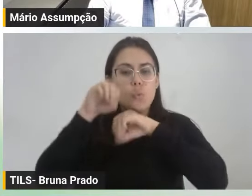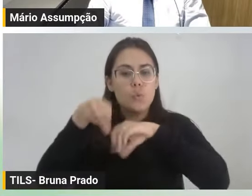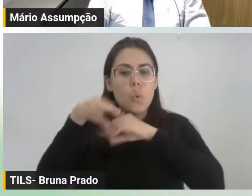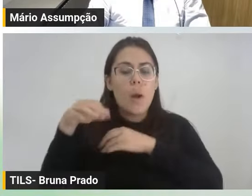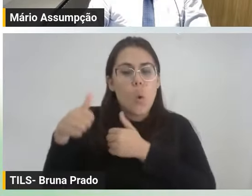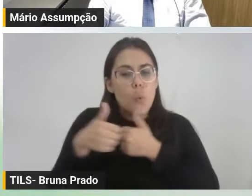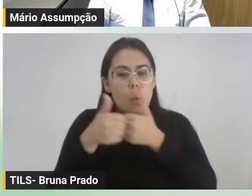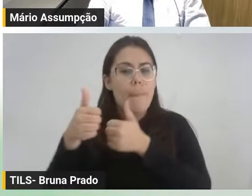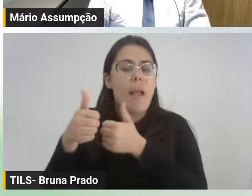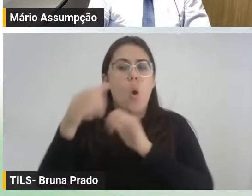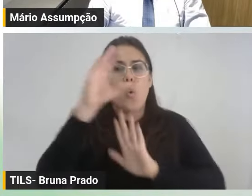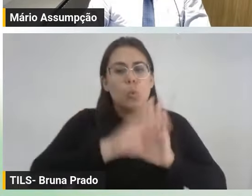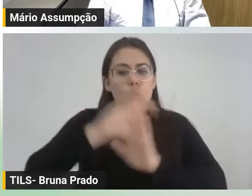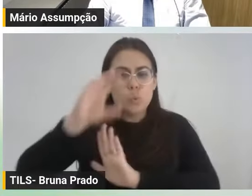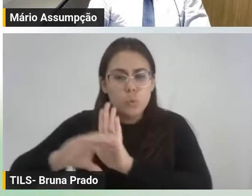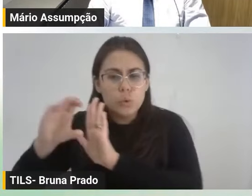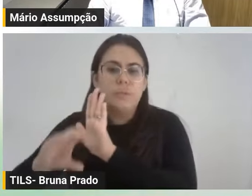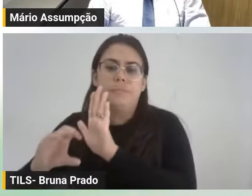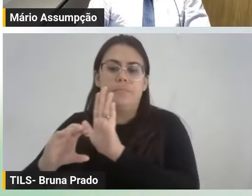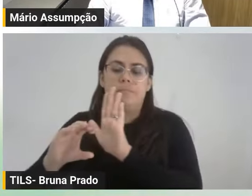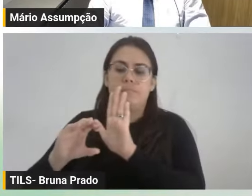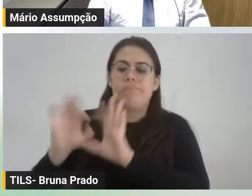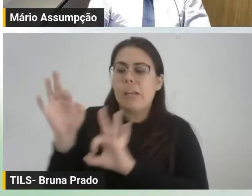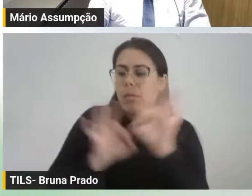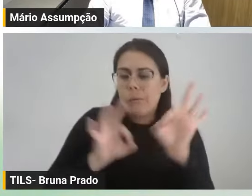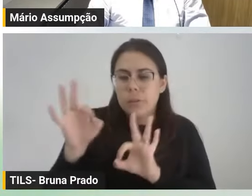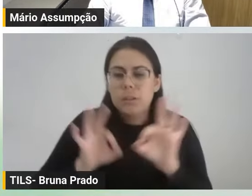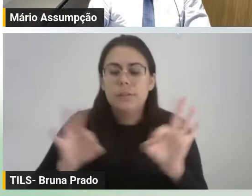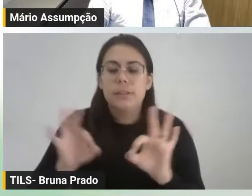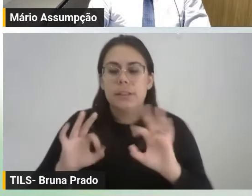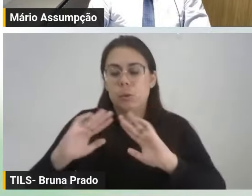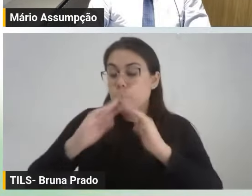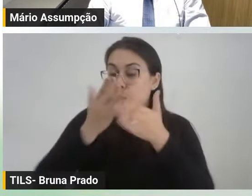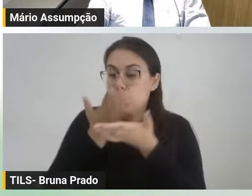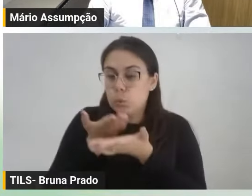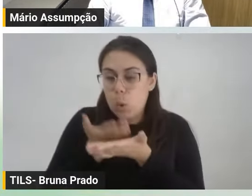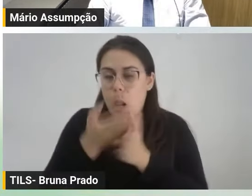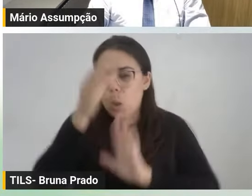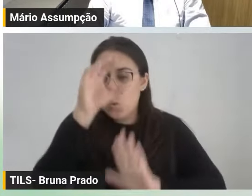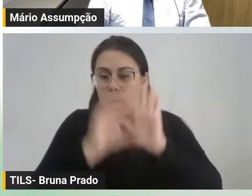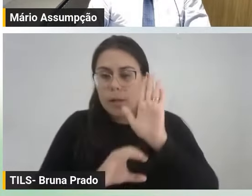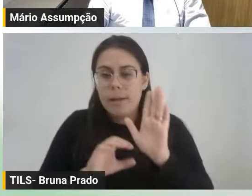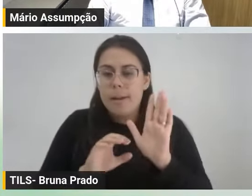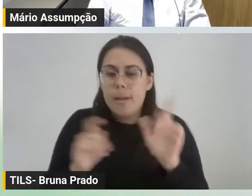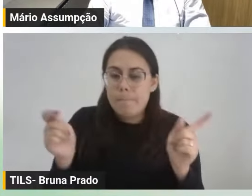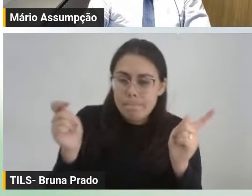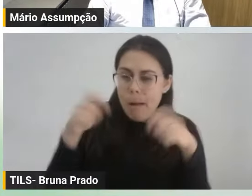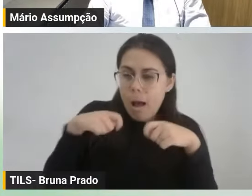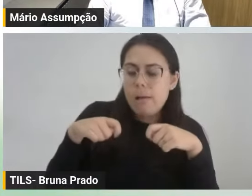currículos escolares, esse alinhamento curricular, então nós encontramos na outra ponta a possibilidade de